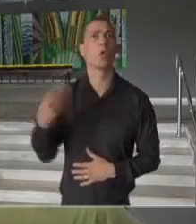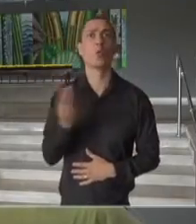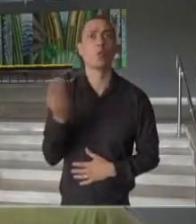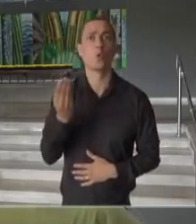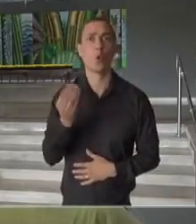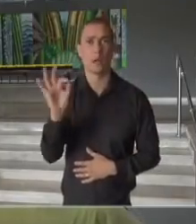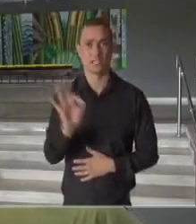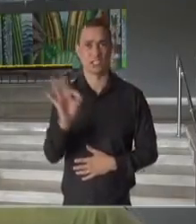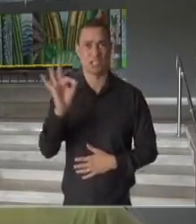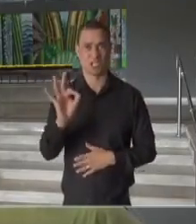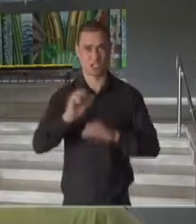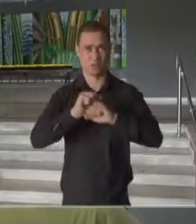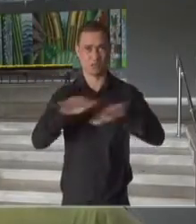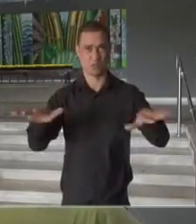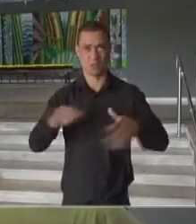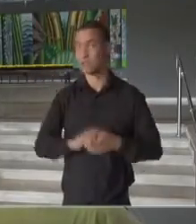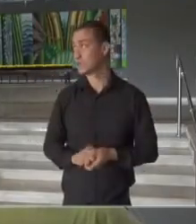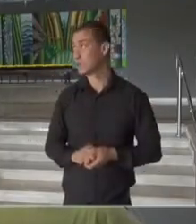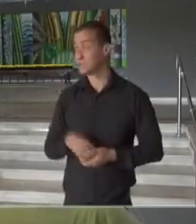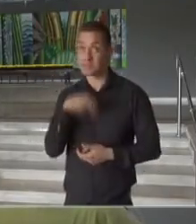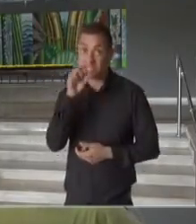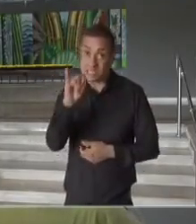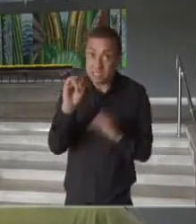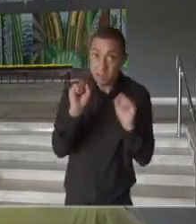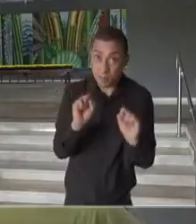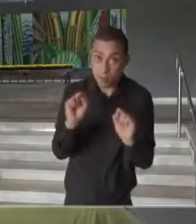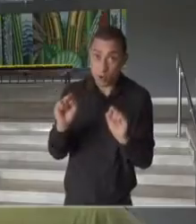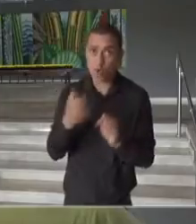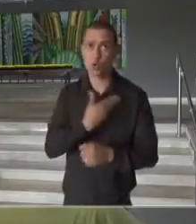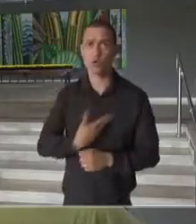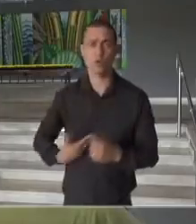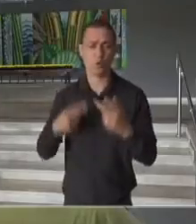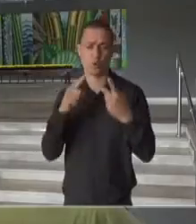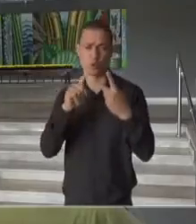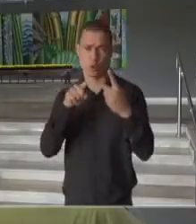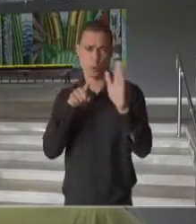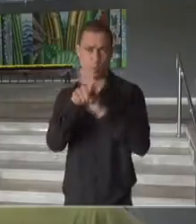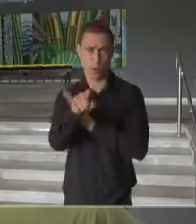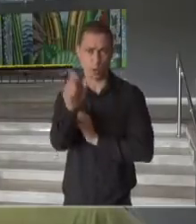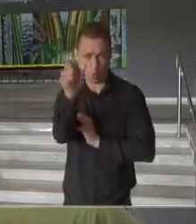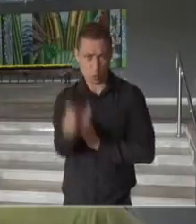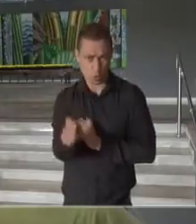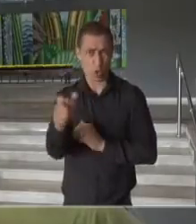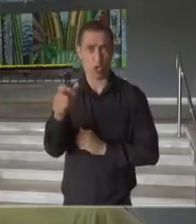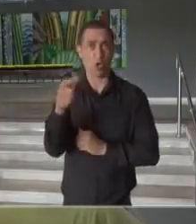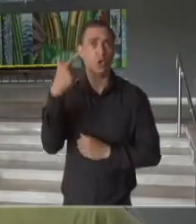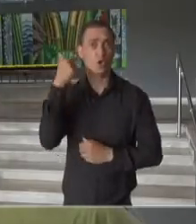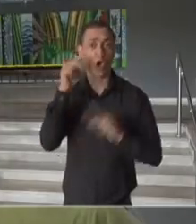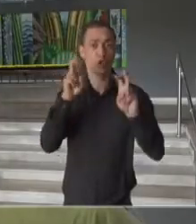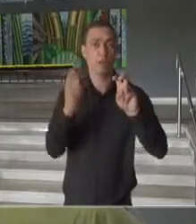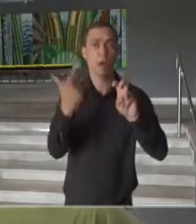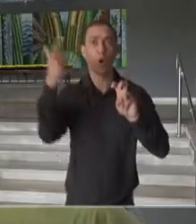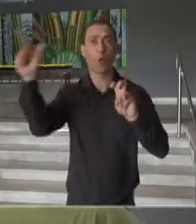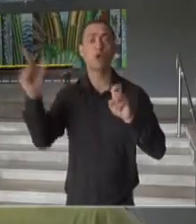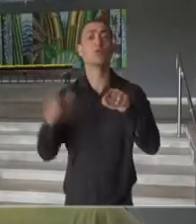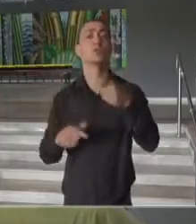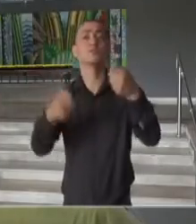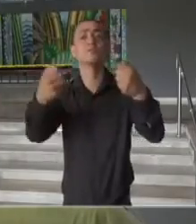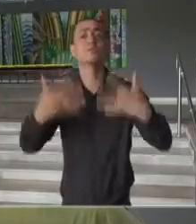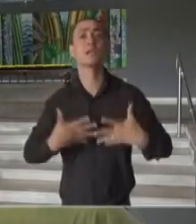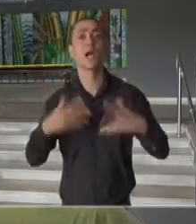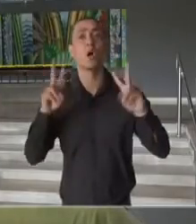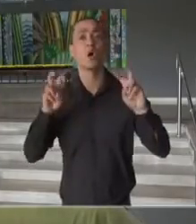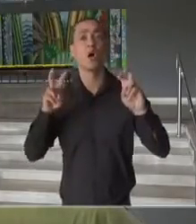a taxa de transmissão. E, se o senhor me permite, governador, uma segunda pergunta para o senhor, especificamente de um outro tema. Eu queria que o senhor falasse